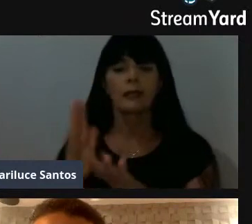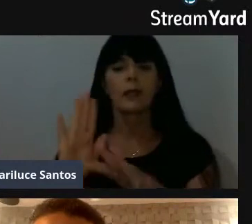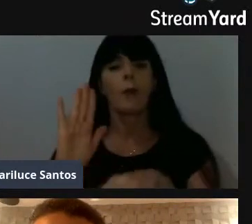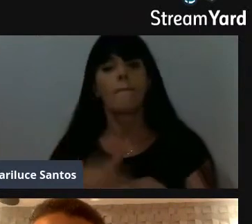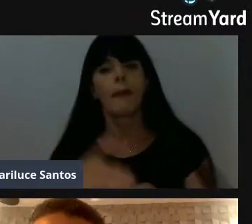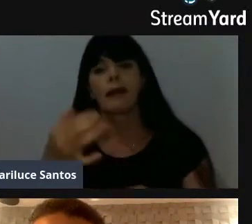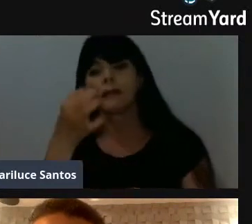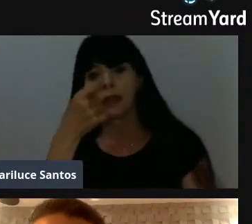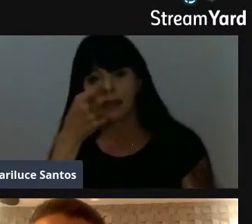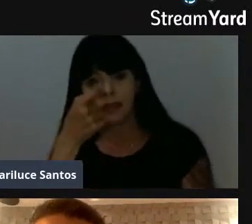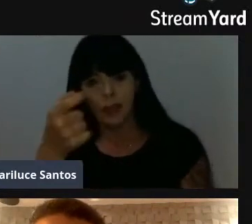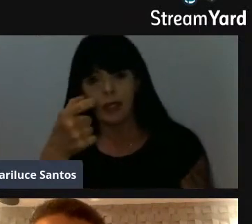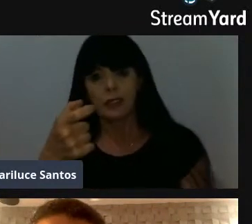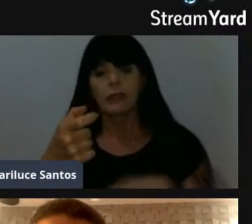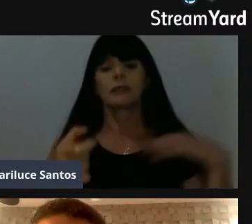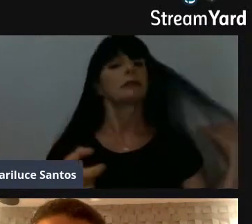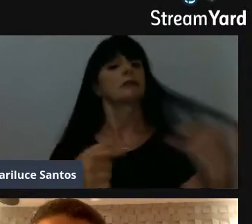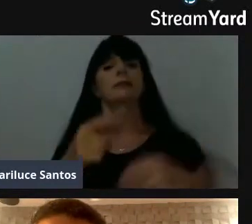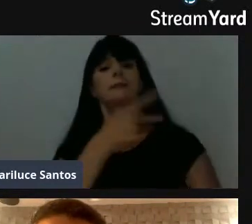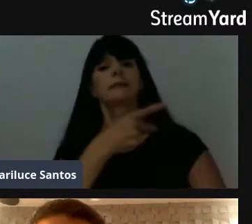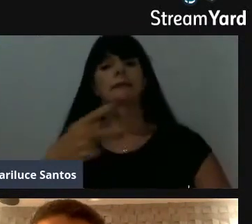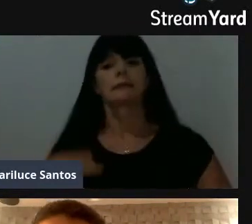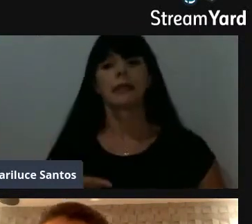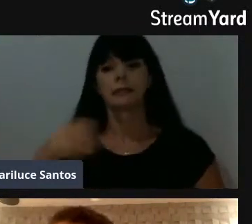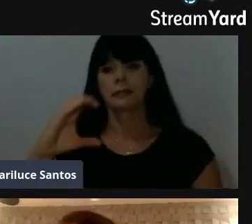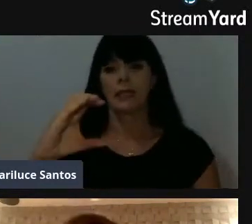VIP e presidente da CDL?